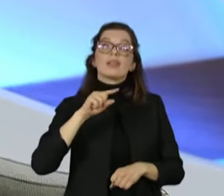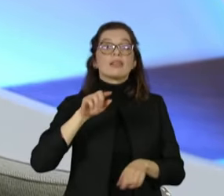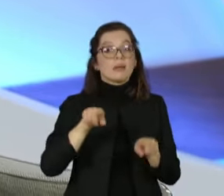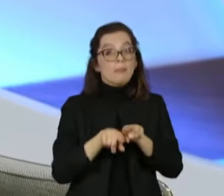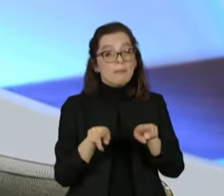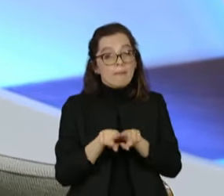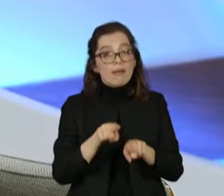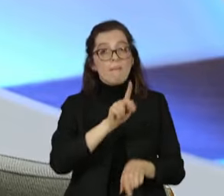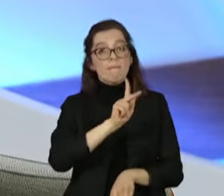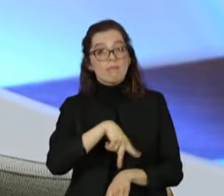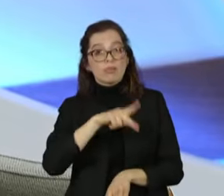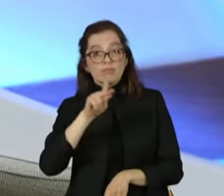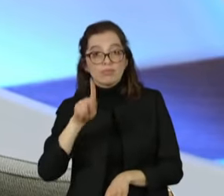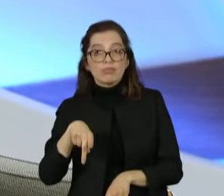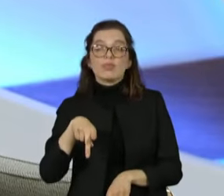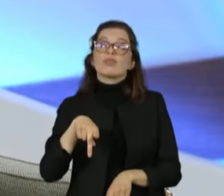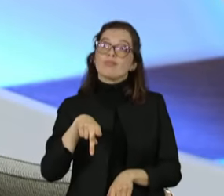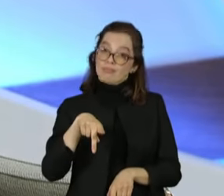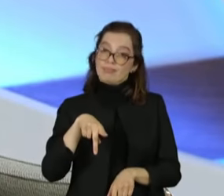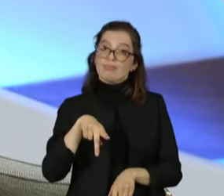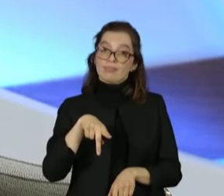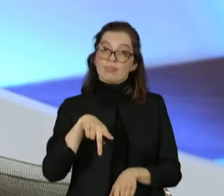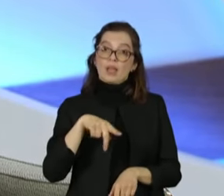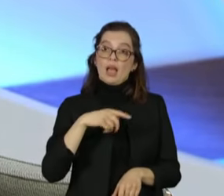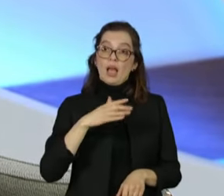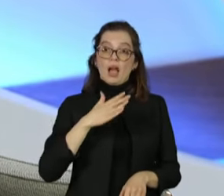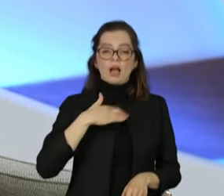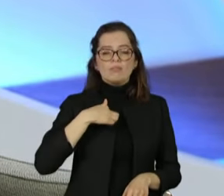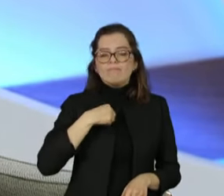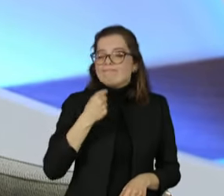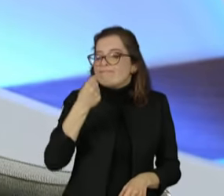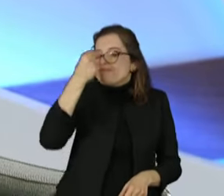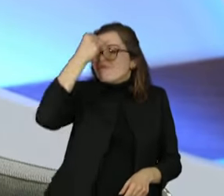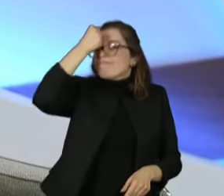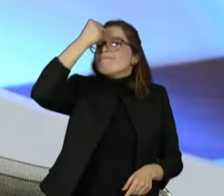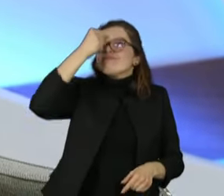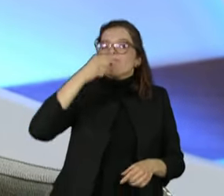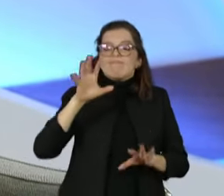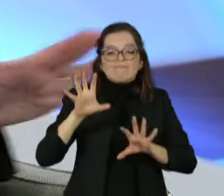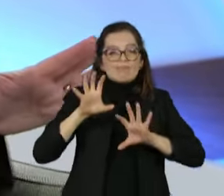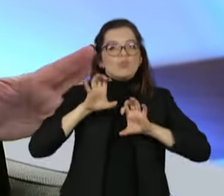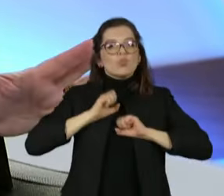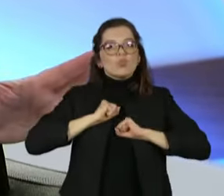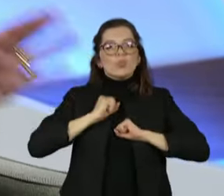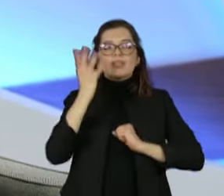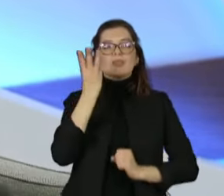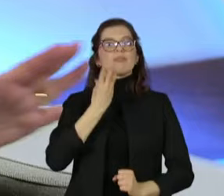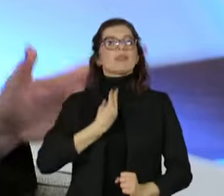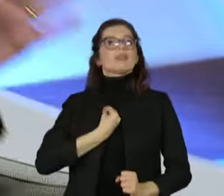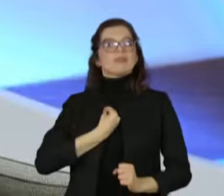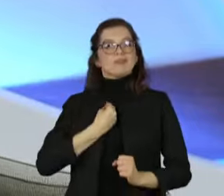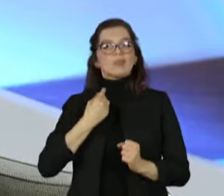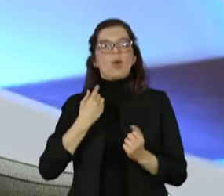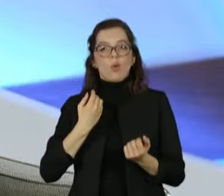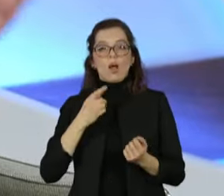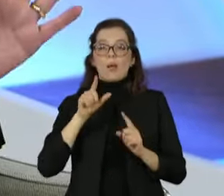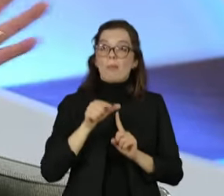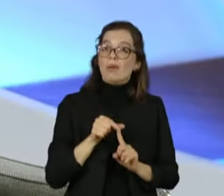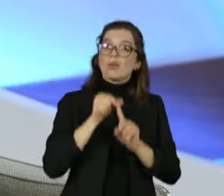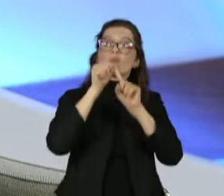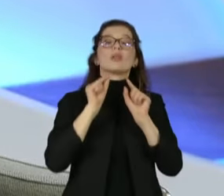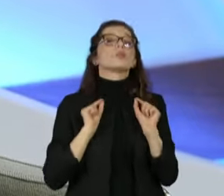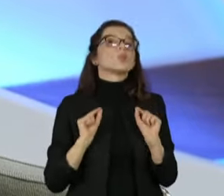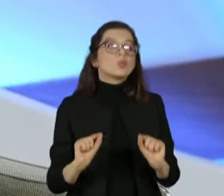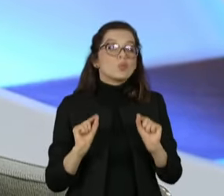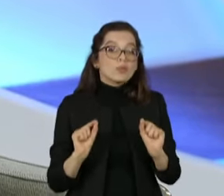A única forma de nós transformarmos o Brasil e garantirmos justiça social é colocar como prioridade absoluta educação, pela primeira